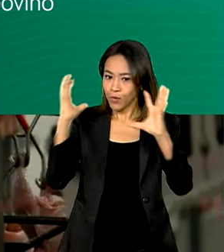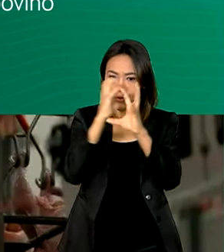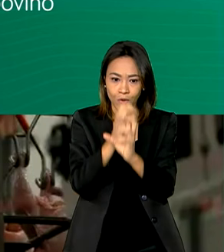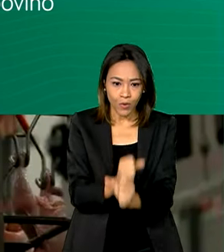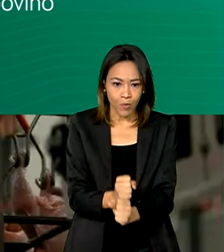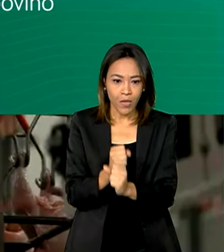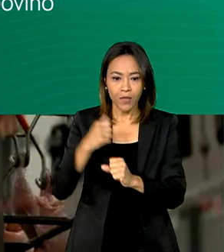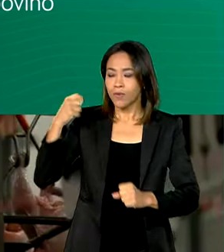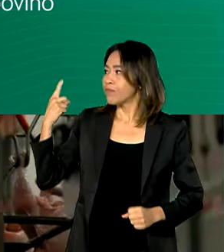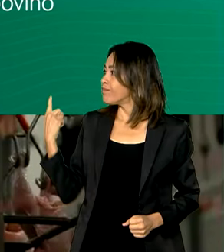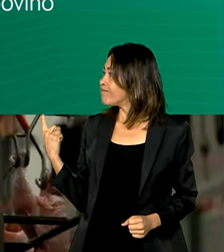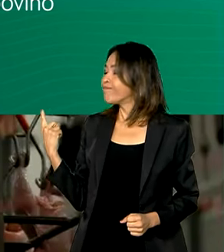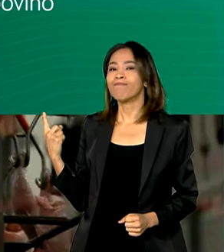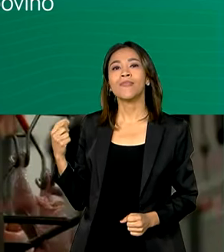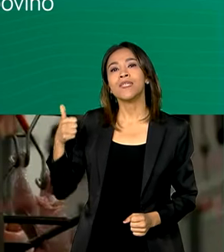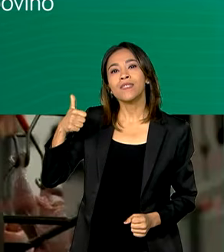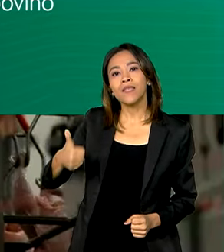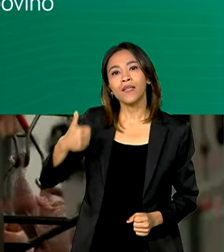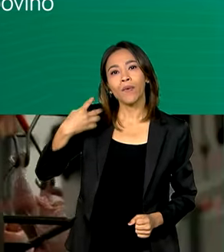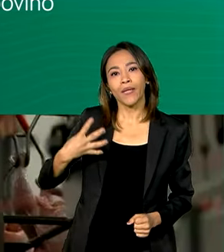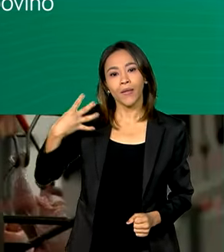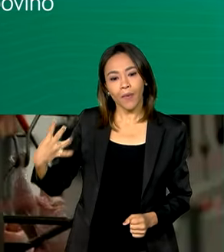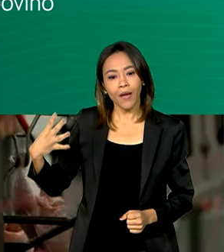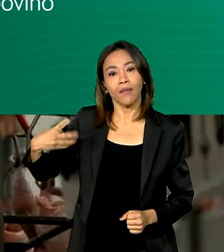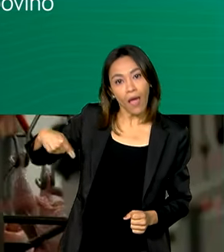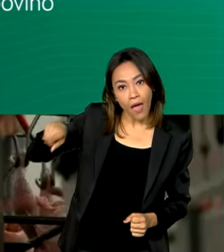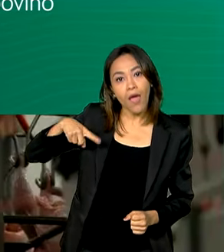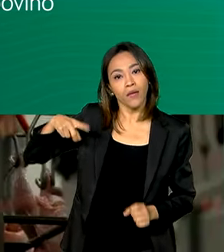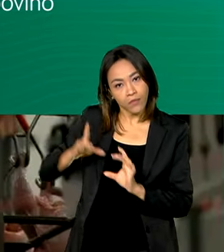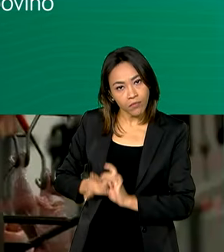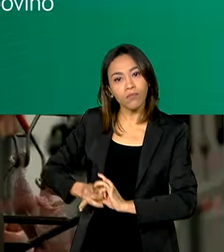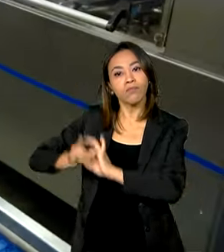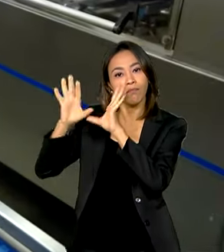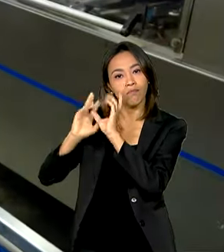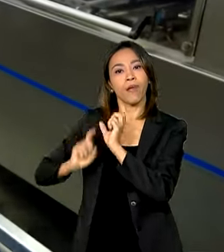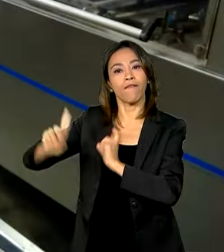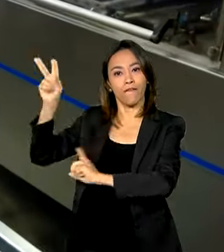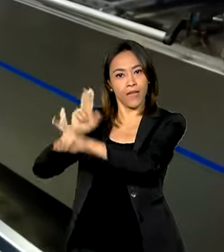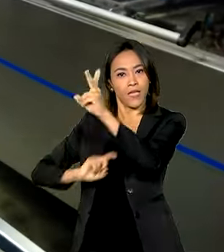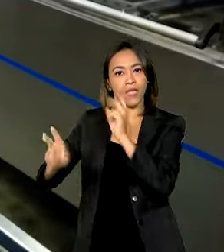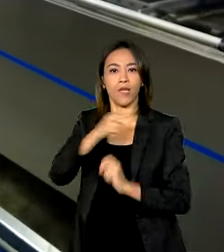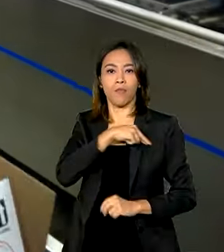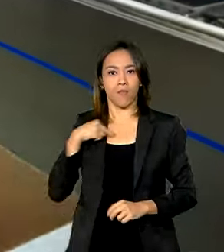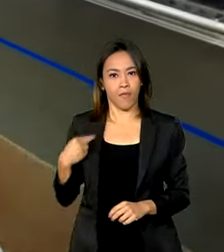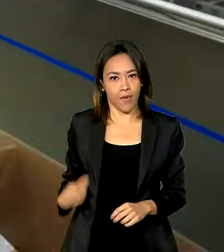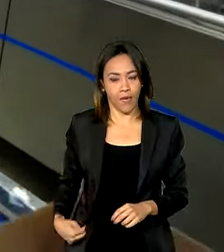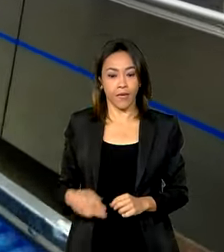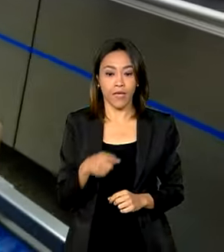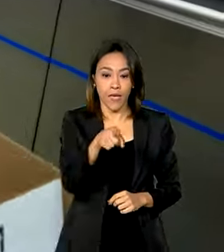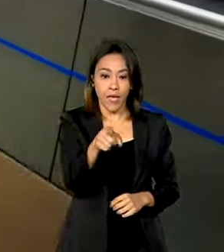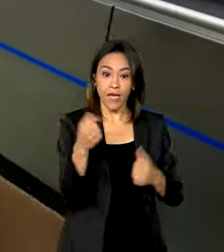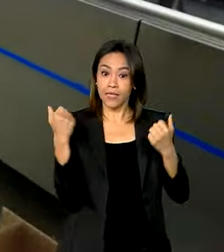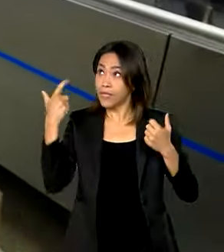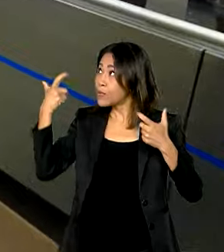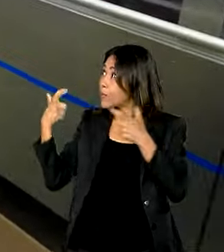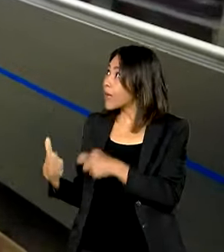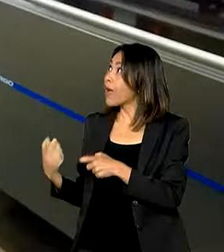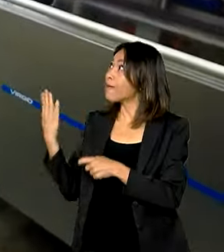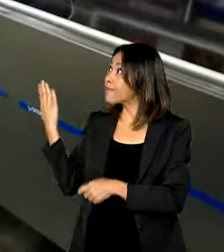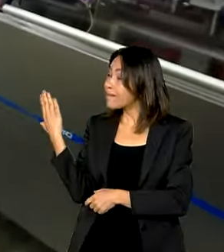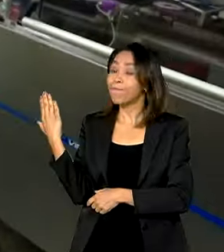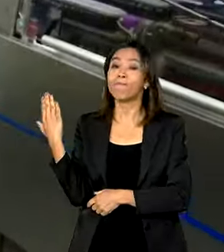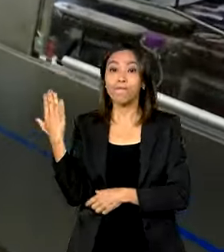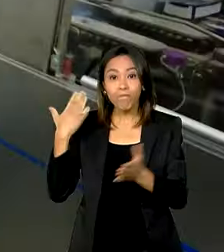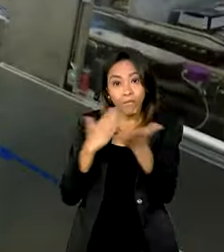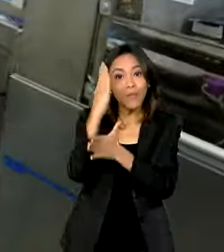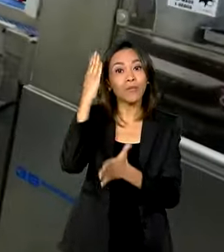144 plantas habilitadas que vendem produtos para o país asiático. Esse frigorífico em Mato Grosso do Sul foi um dos habilitados